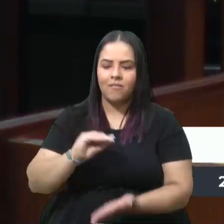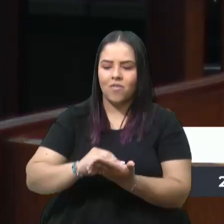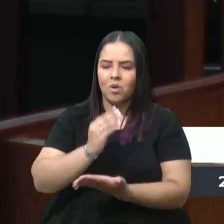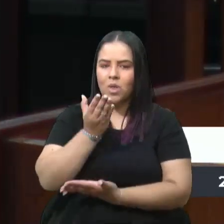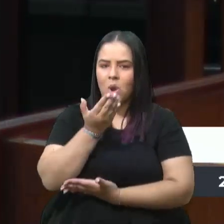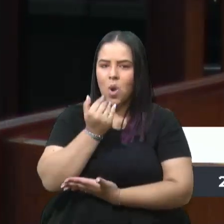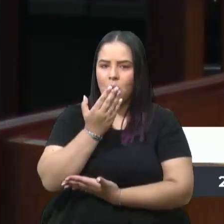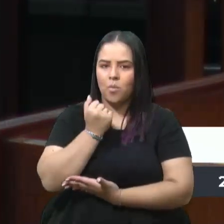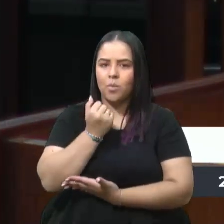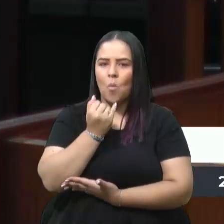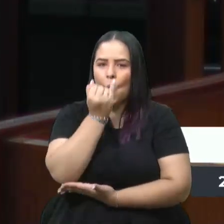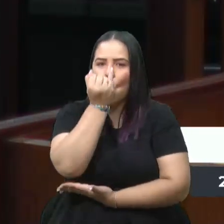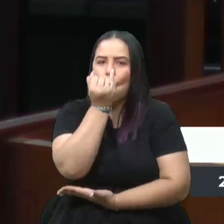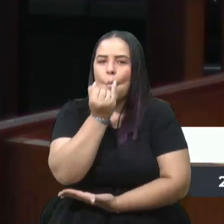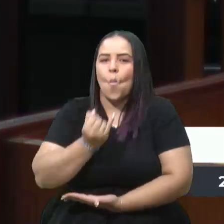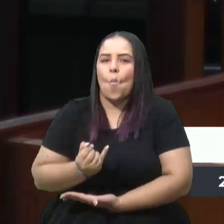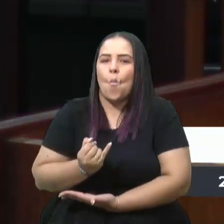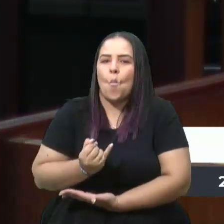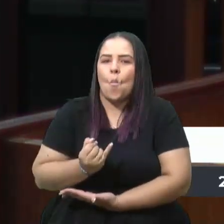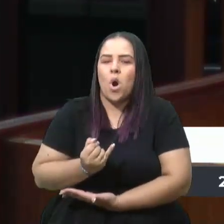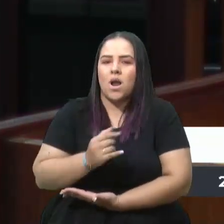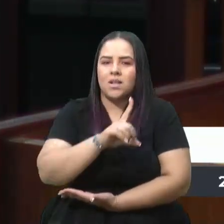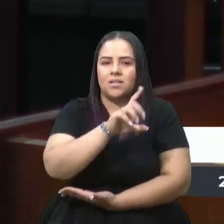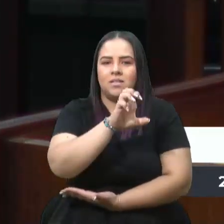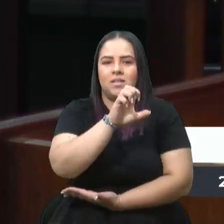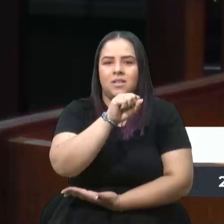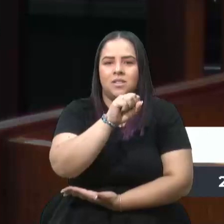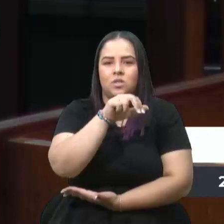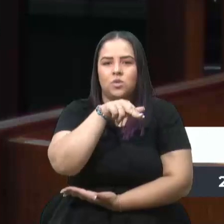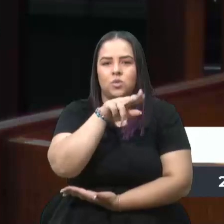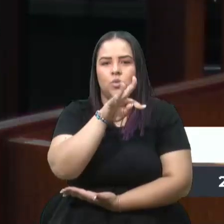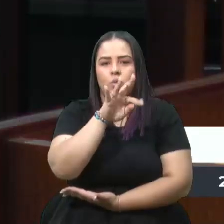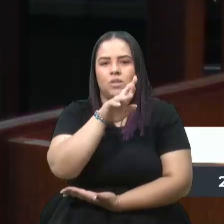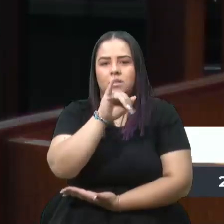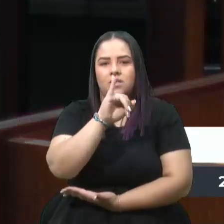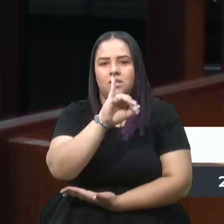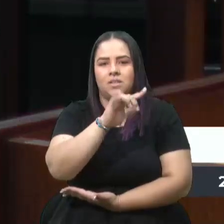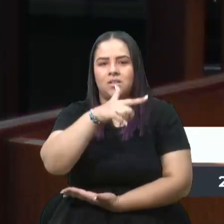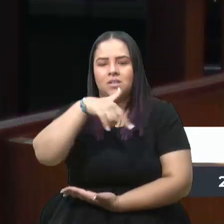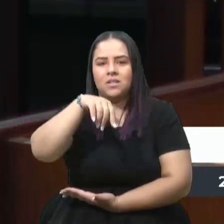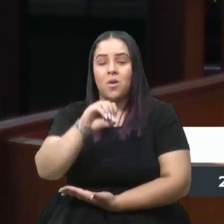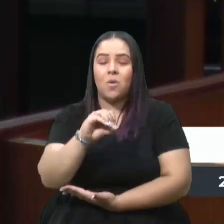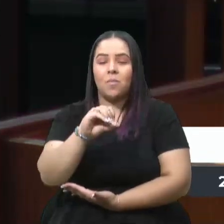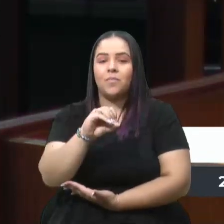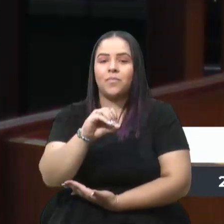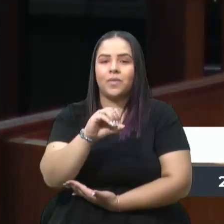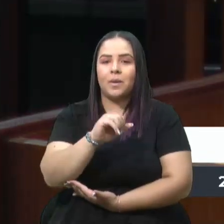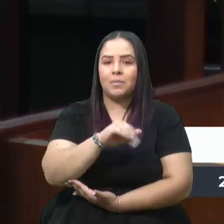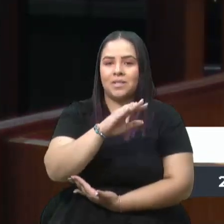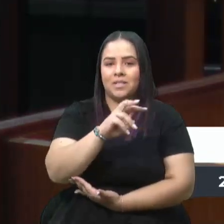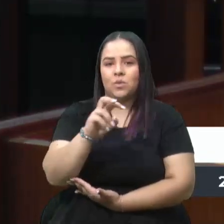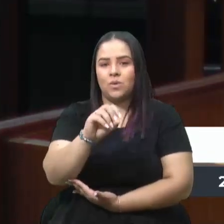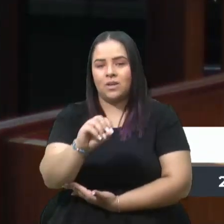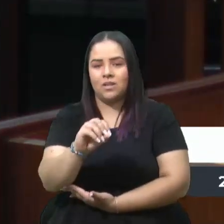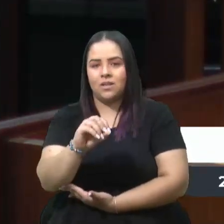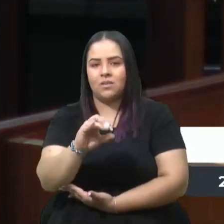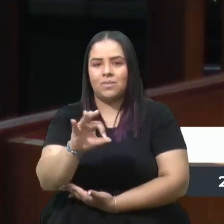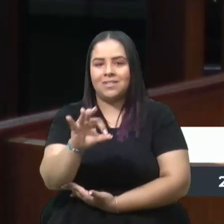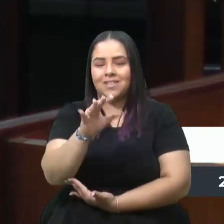atinge mais de 50% das crianças e mais de 100 morreram de fome